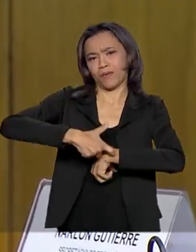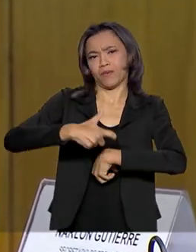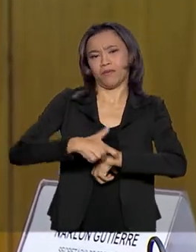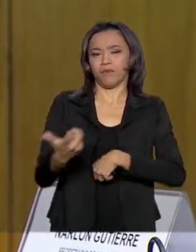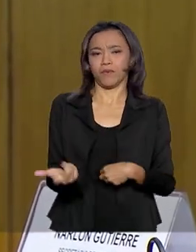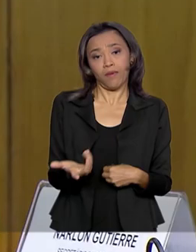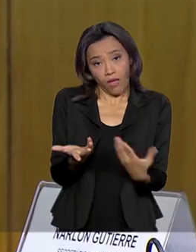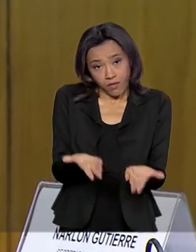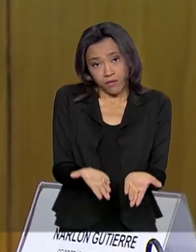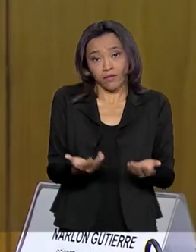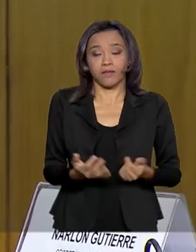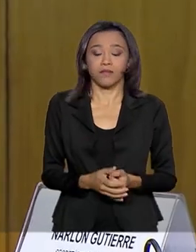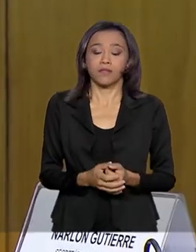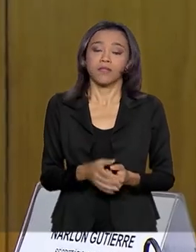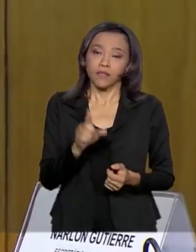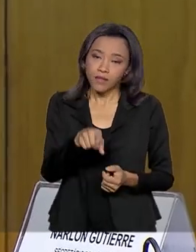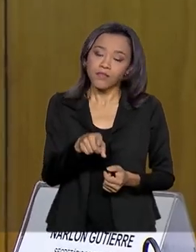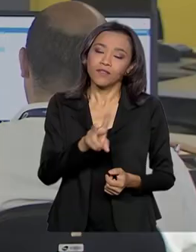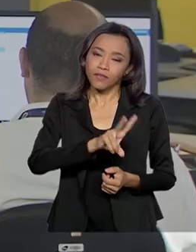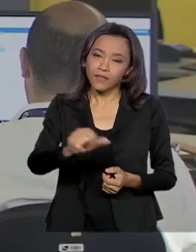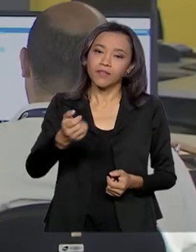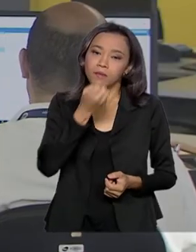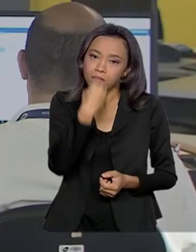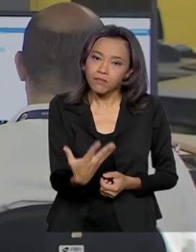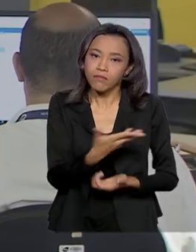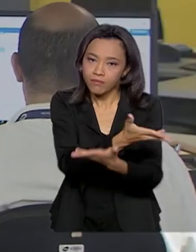E é isso que reflete diretamente na população.